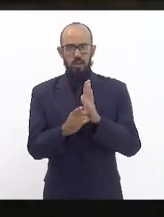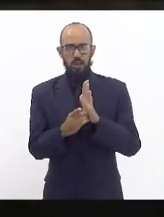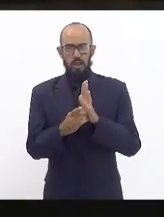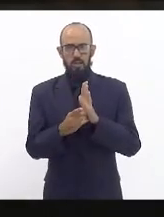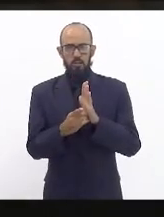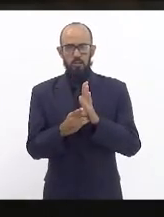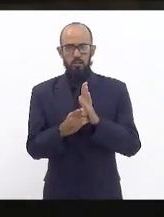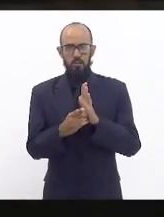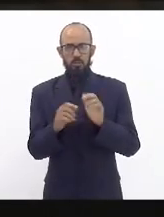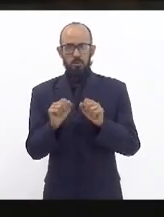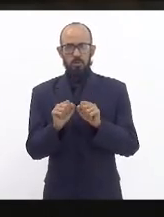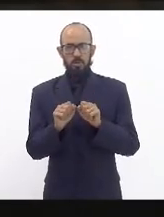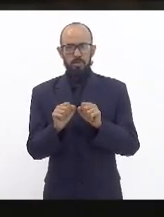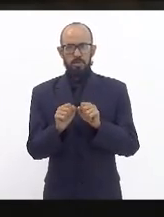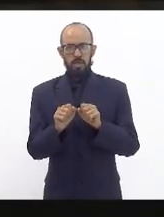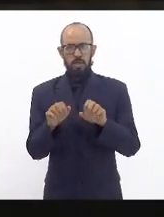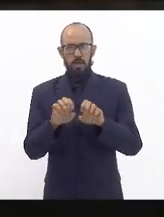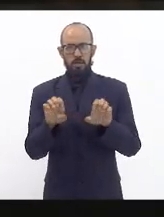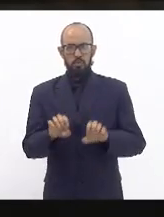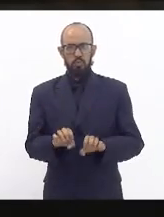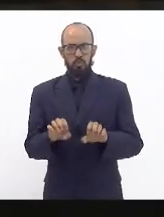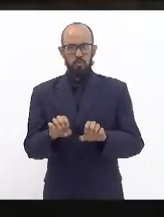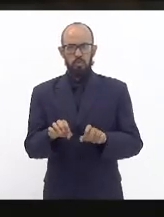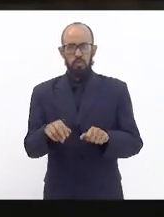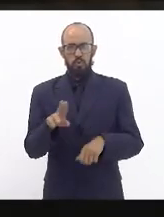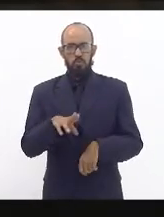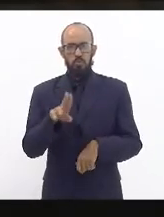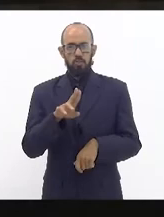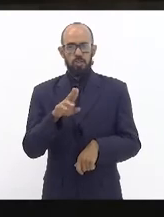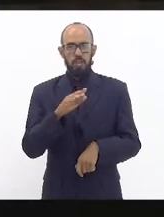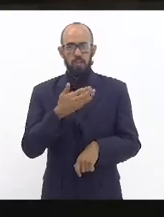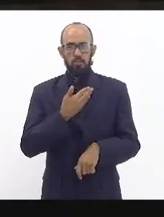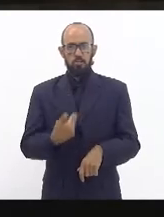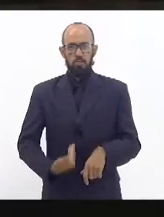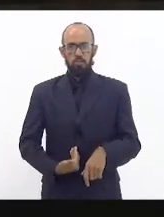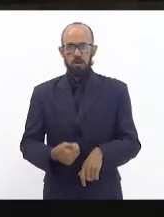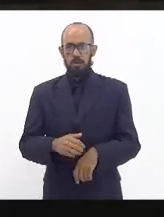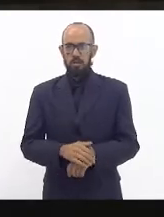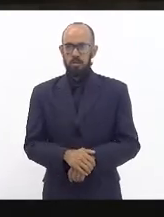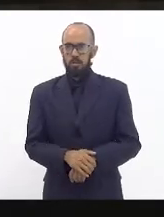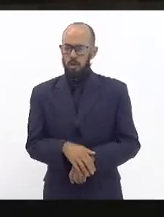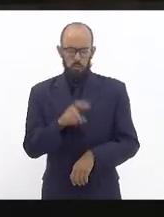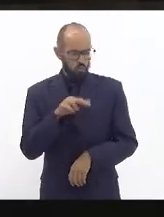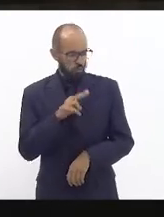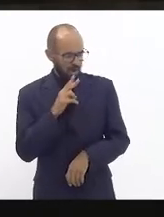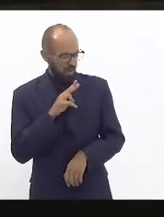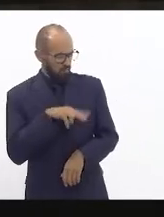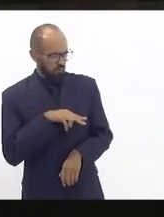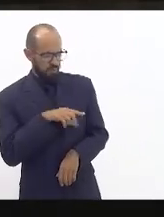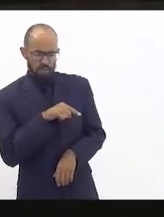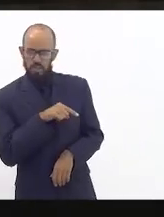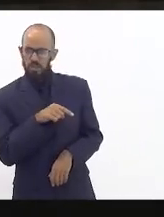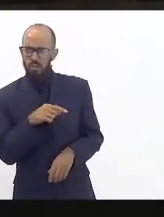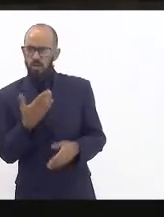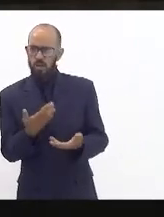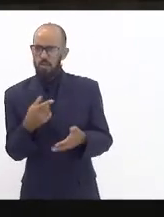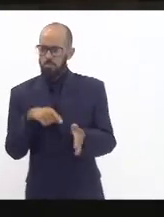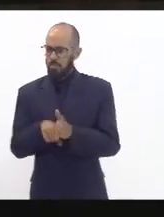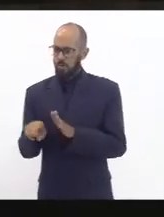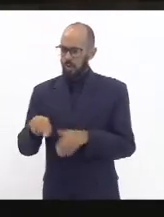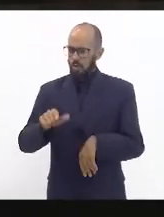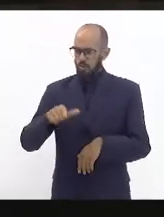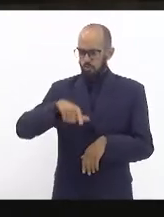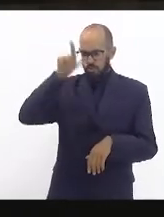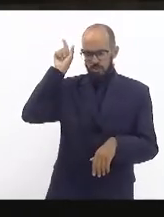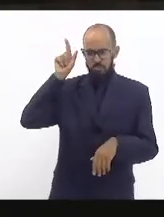obras de infraestrutura do empreendimento como de utilidade pública eu nunca vi isso queria até perguntar ao deputado Luiz Paulo